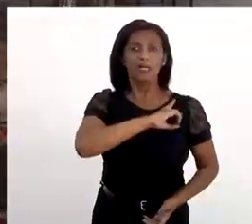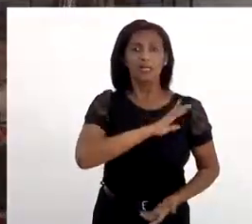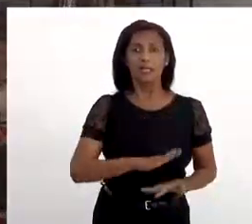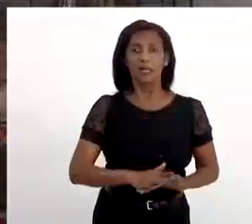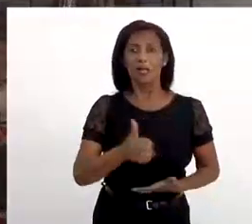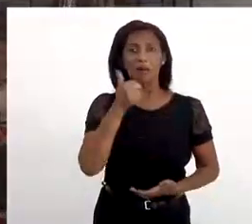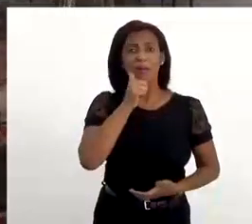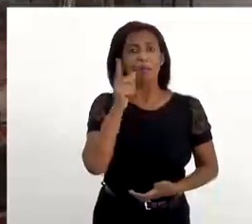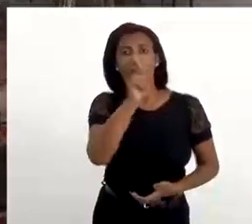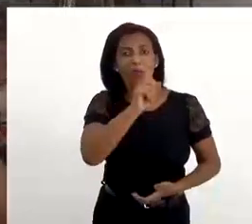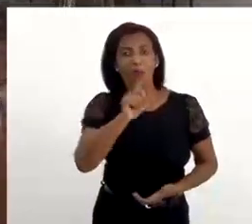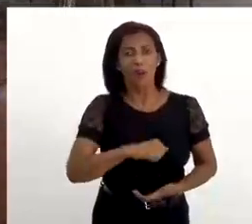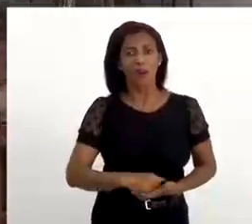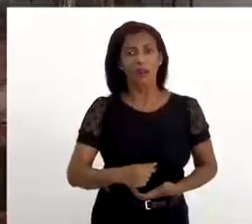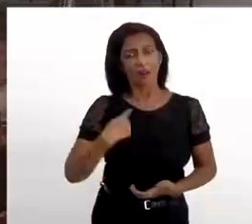terreiro.